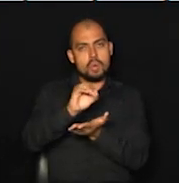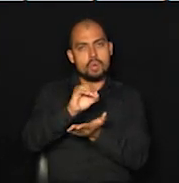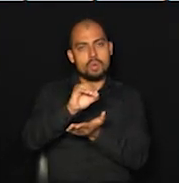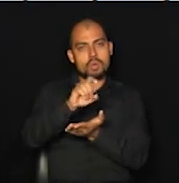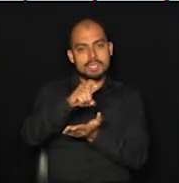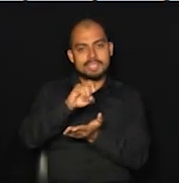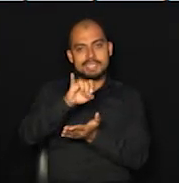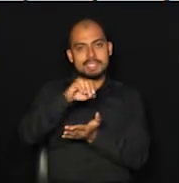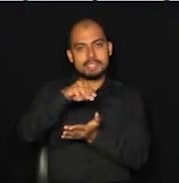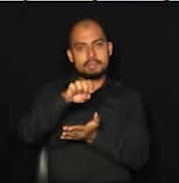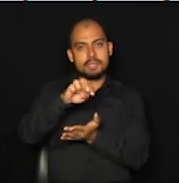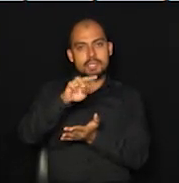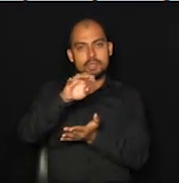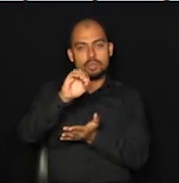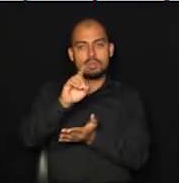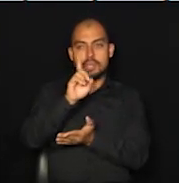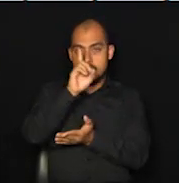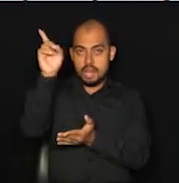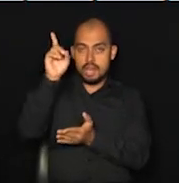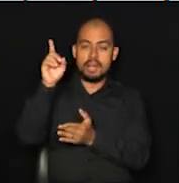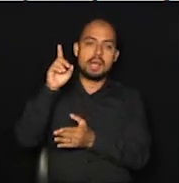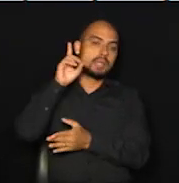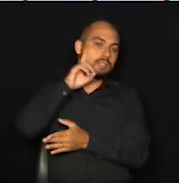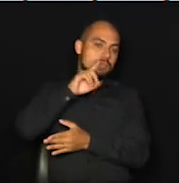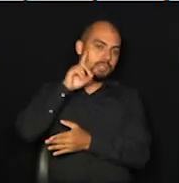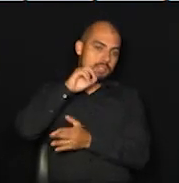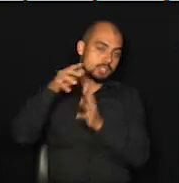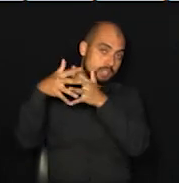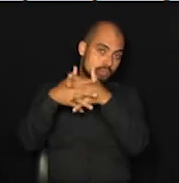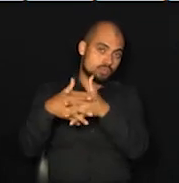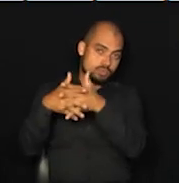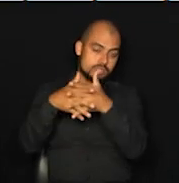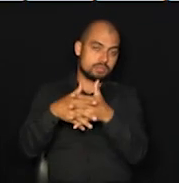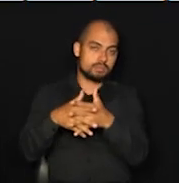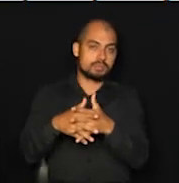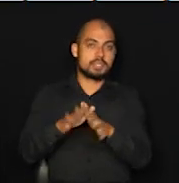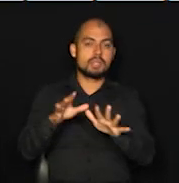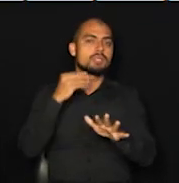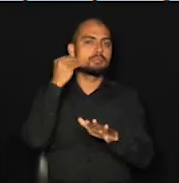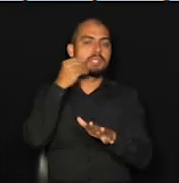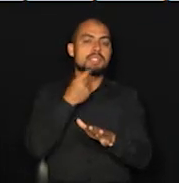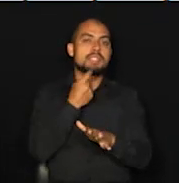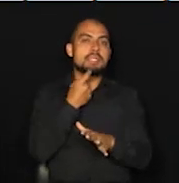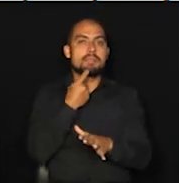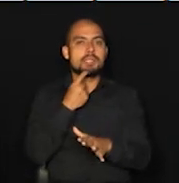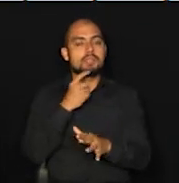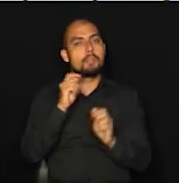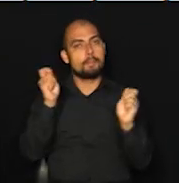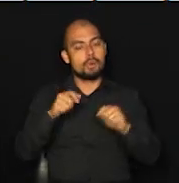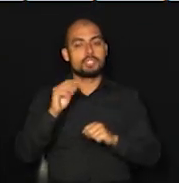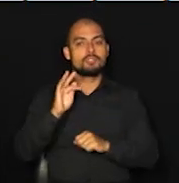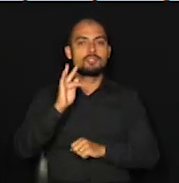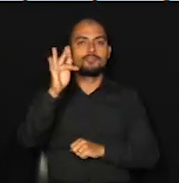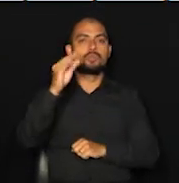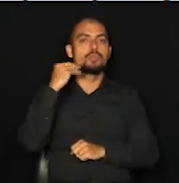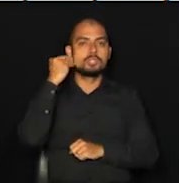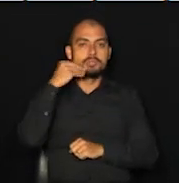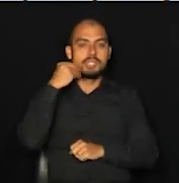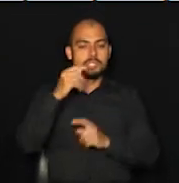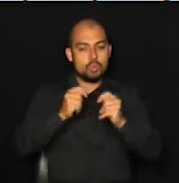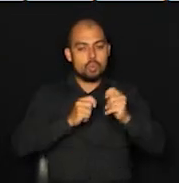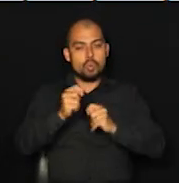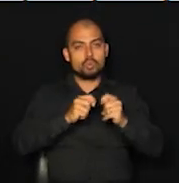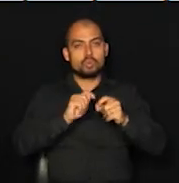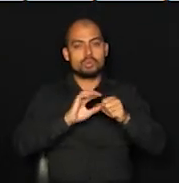Então, posteriormente, essa experiência de Campinas pode ir aí servir como uma futura experiência para o controle e